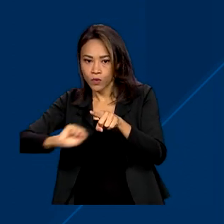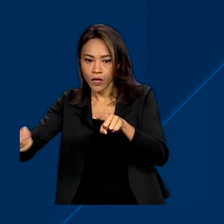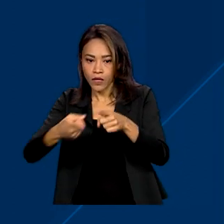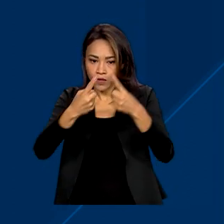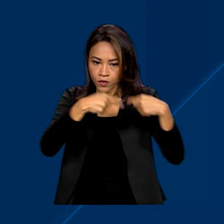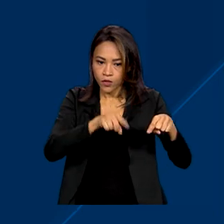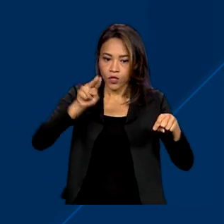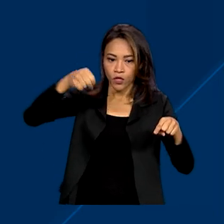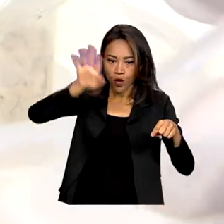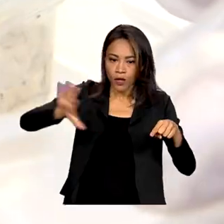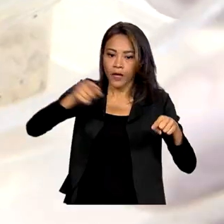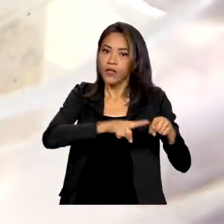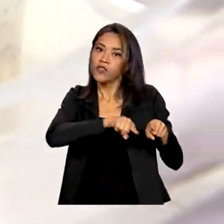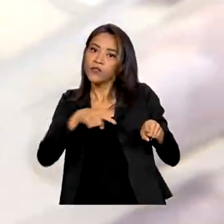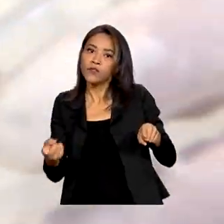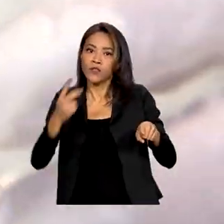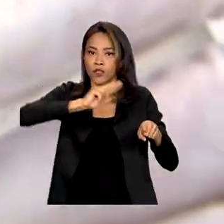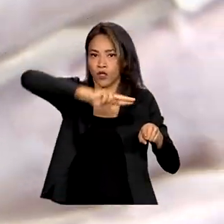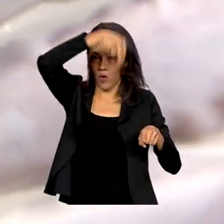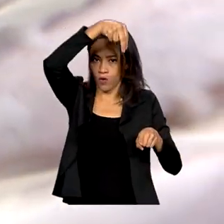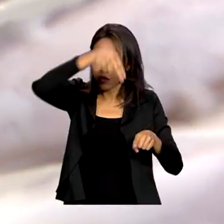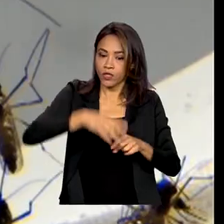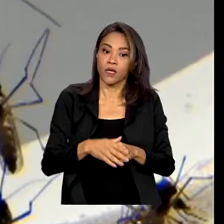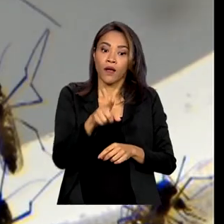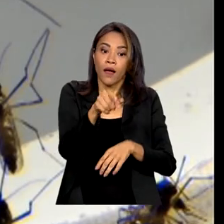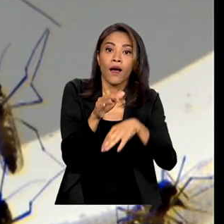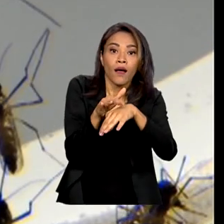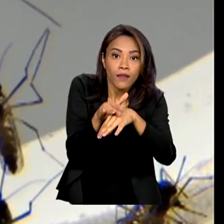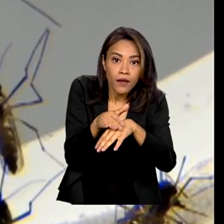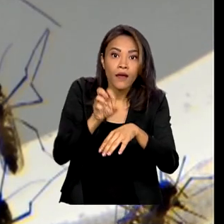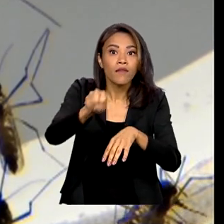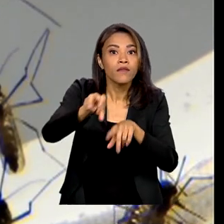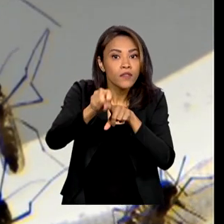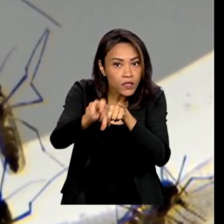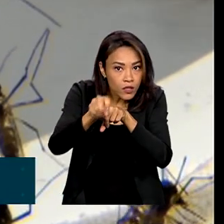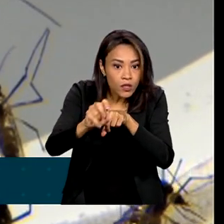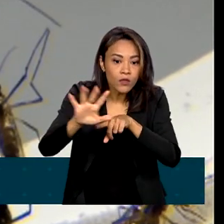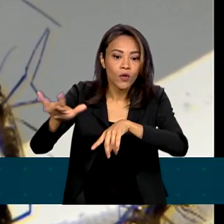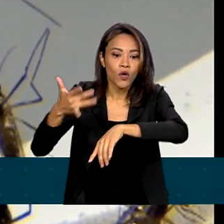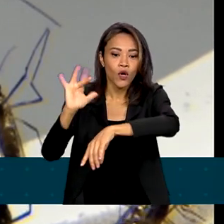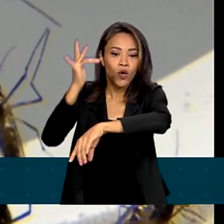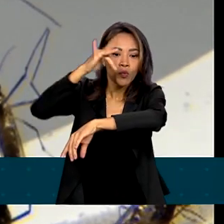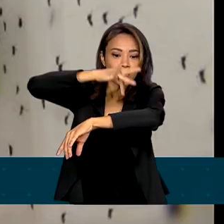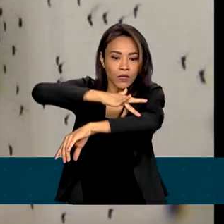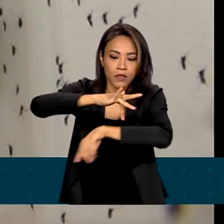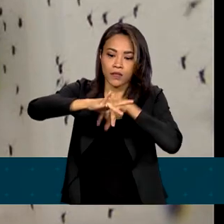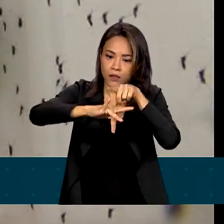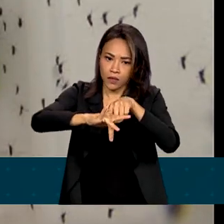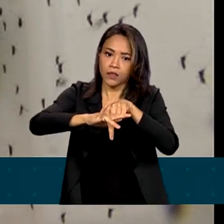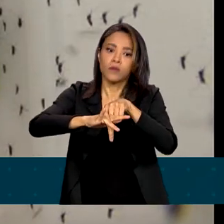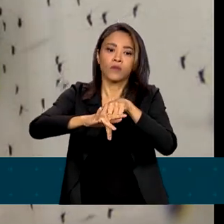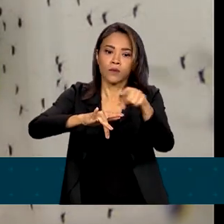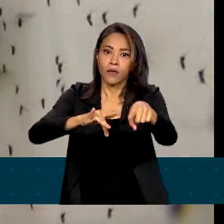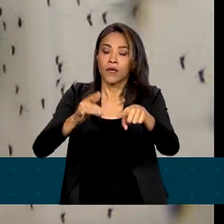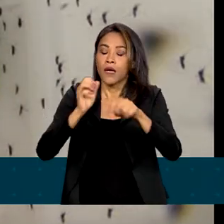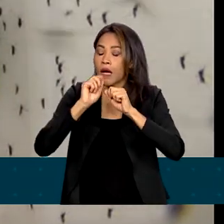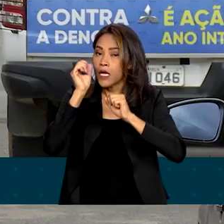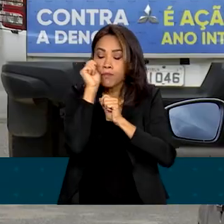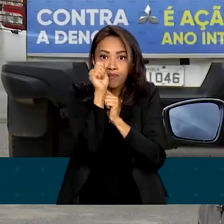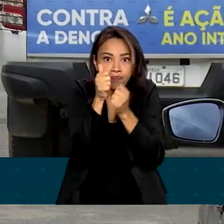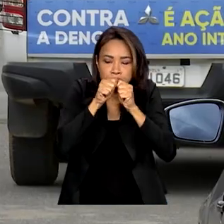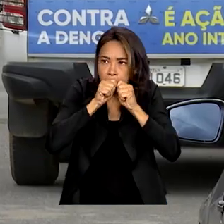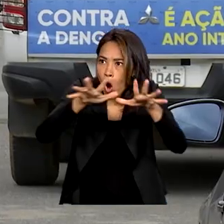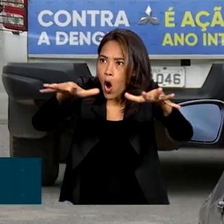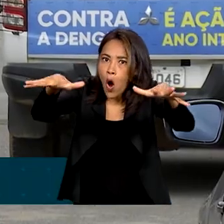nordeste e norte. A dengue é uma doença viral transmitida pelo mosquito Aedes aegypti e se espalha rapidamente.